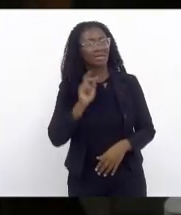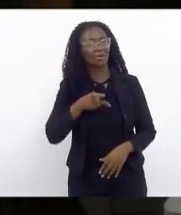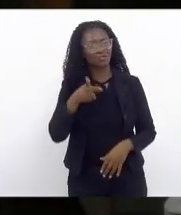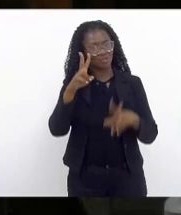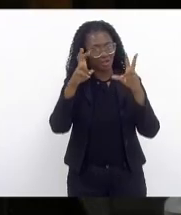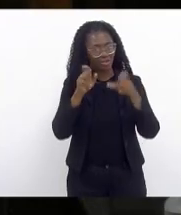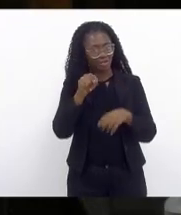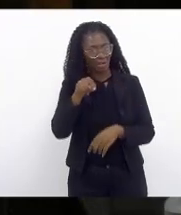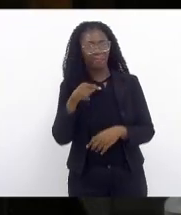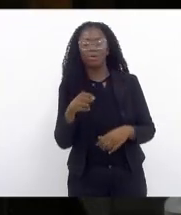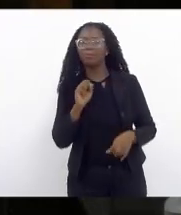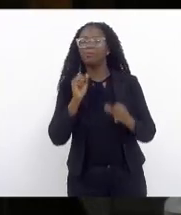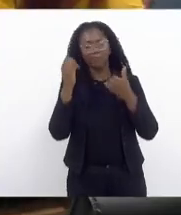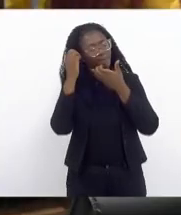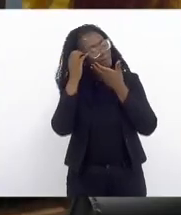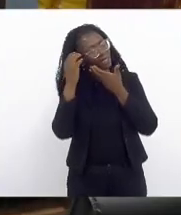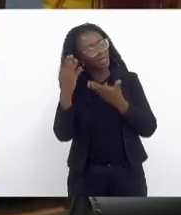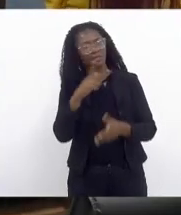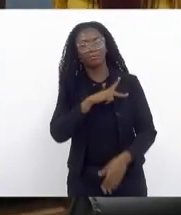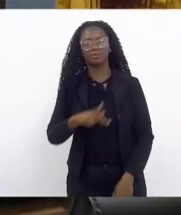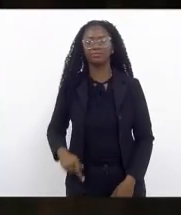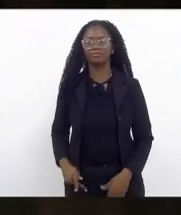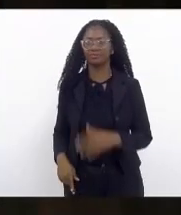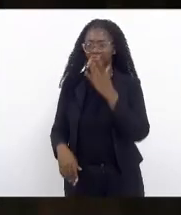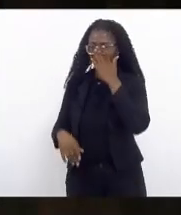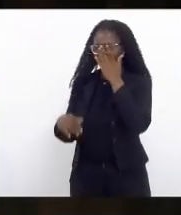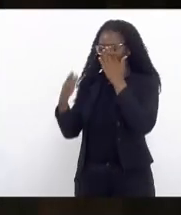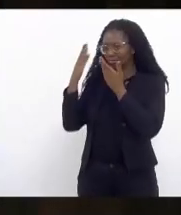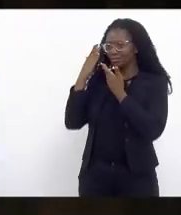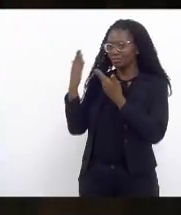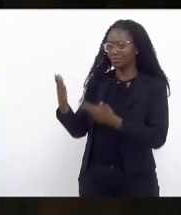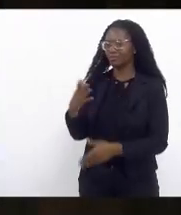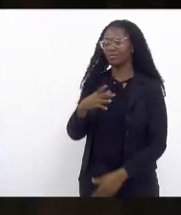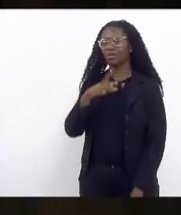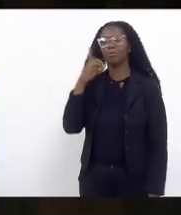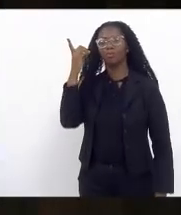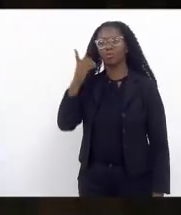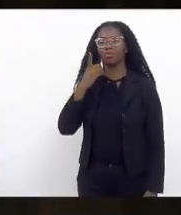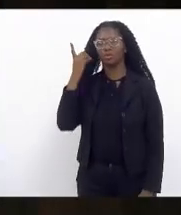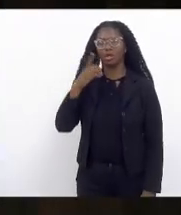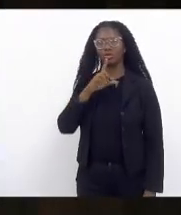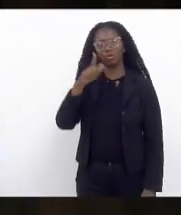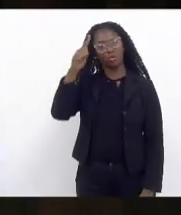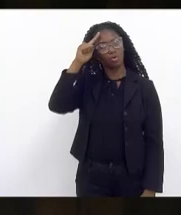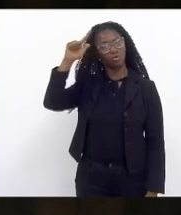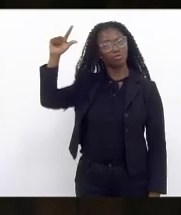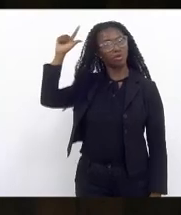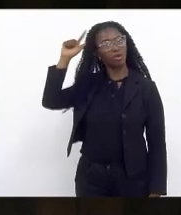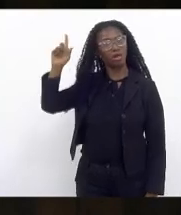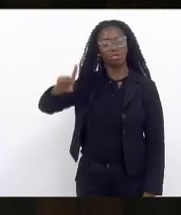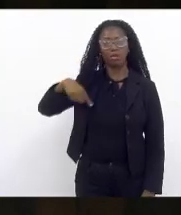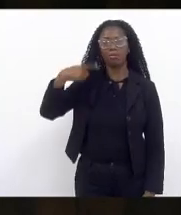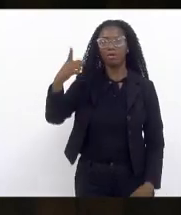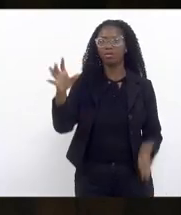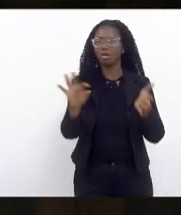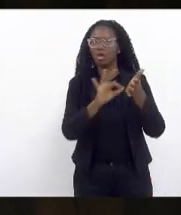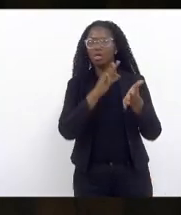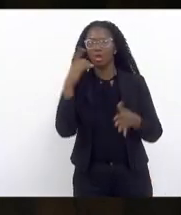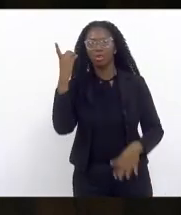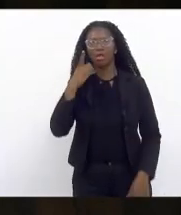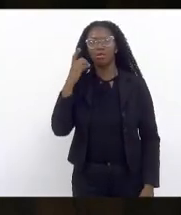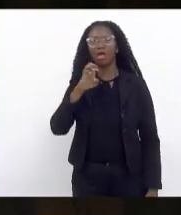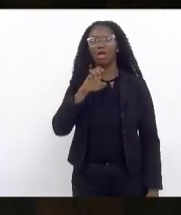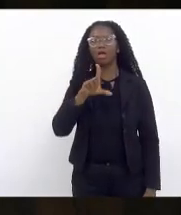esse tema muito obrigado presidente agradecendo ao deputado Luiz Paulo próximo orador inscrito é o nobre deputado